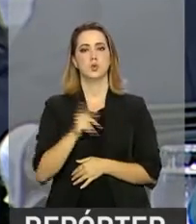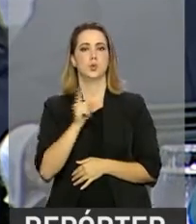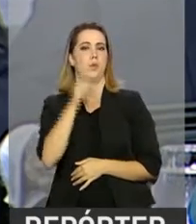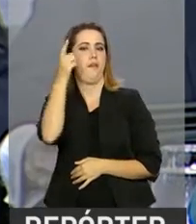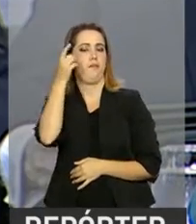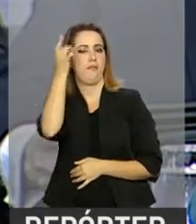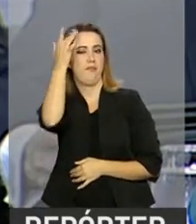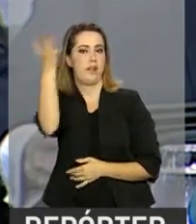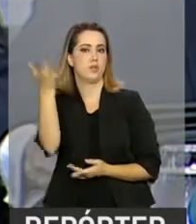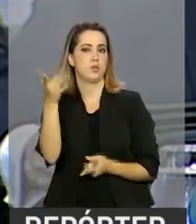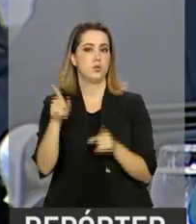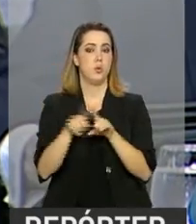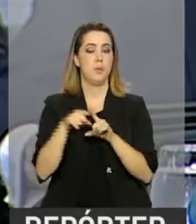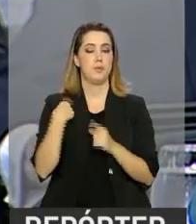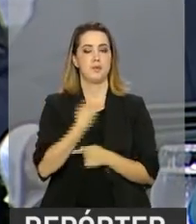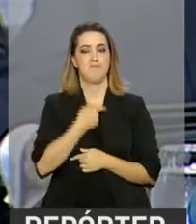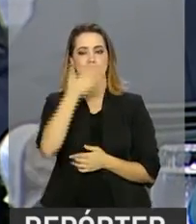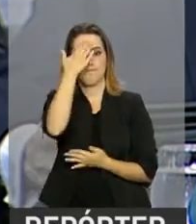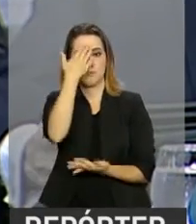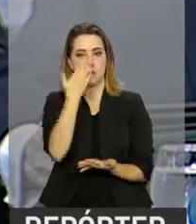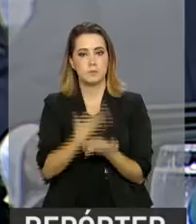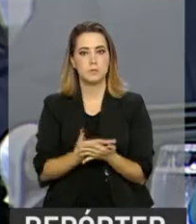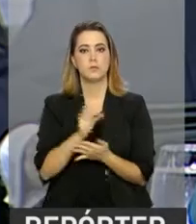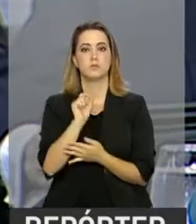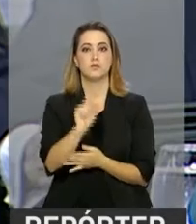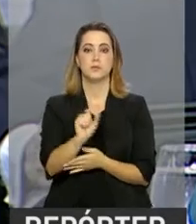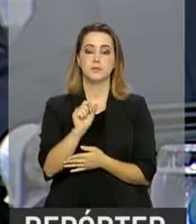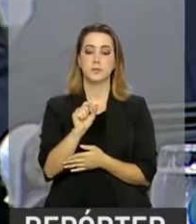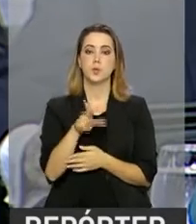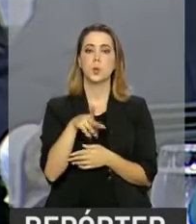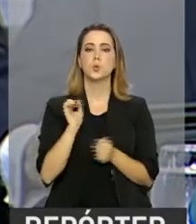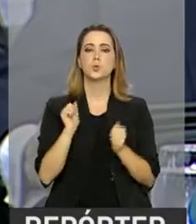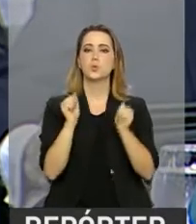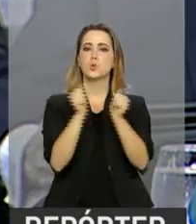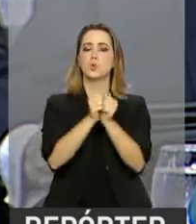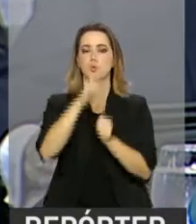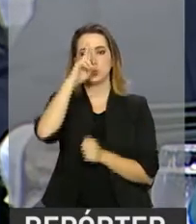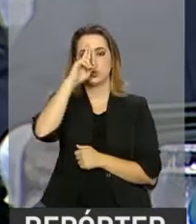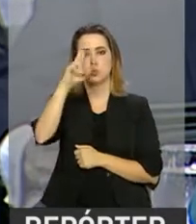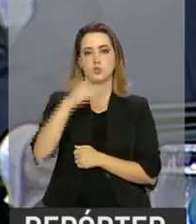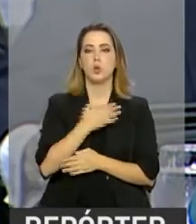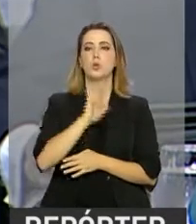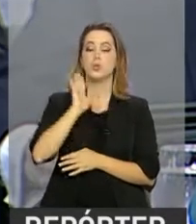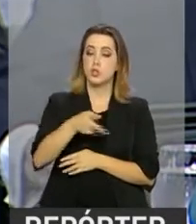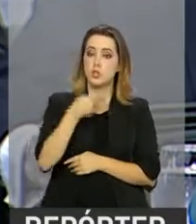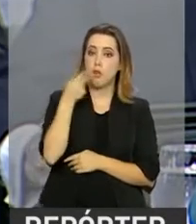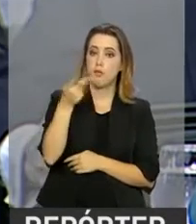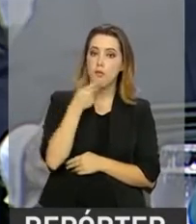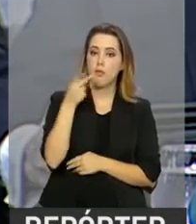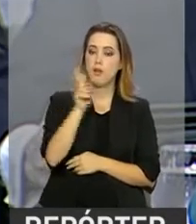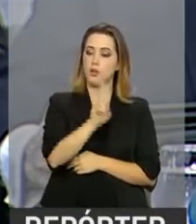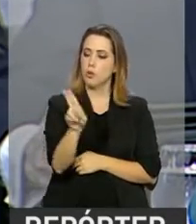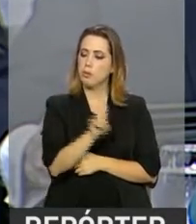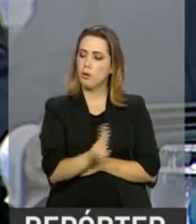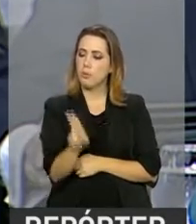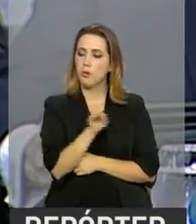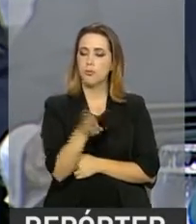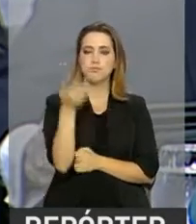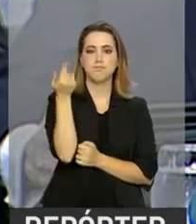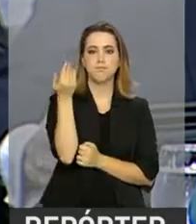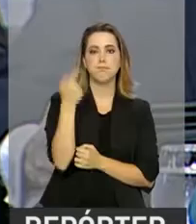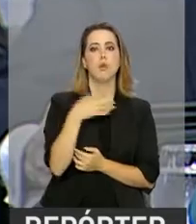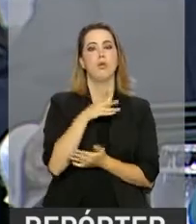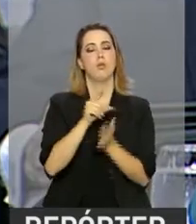uma tarefa fácil, mas eu tenho a absoluta convicção de que com as autoridades que eu mencionei no preâmbulo da minha fala, no início